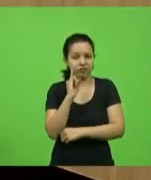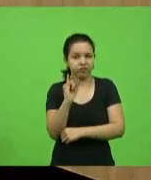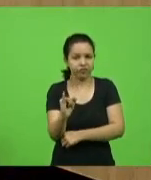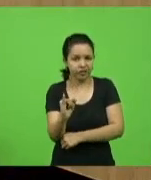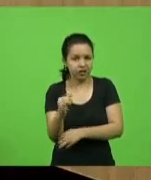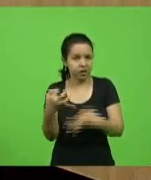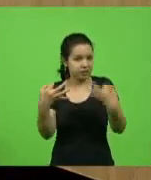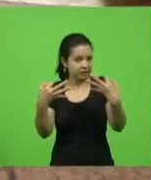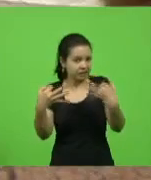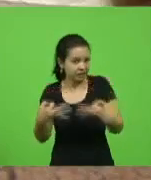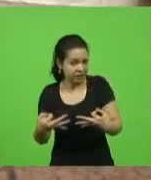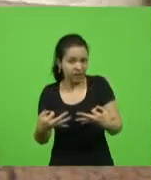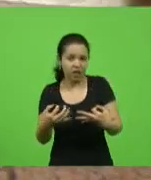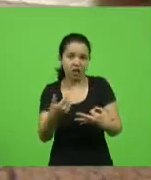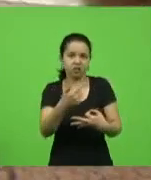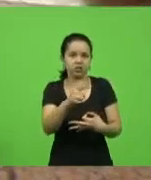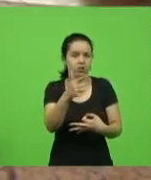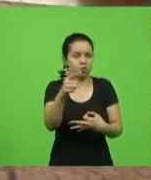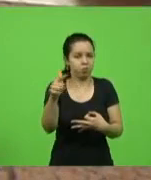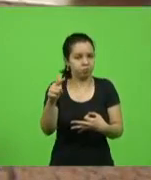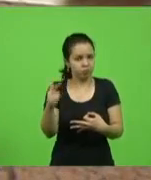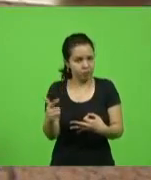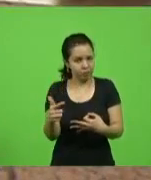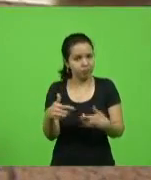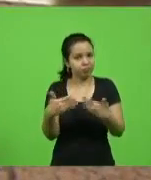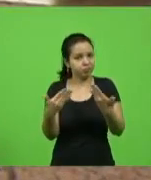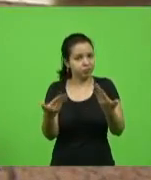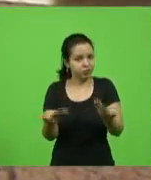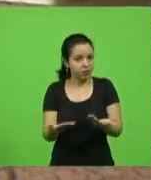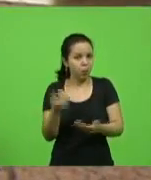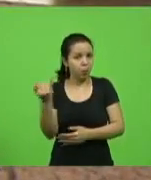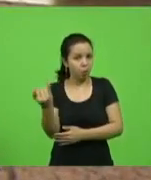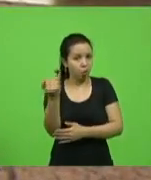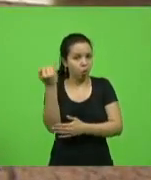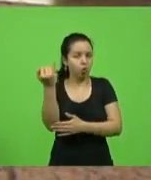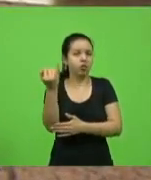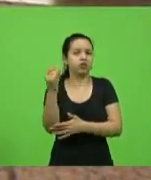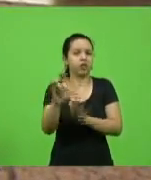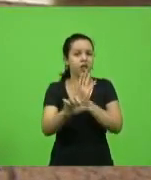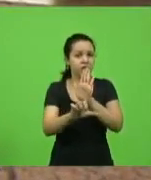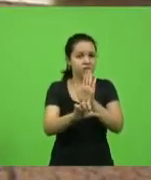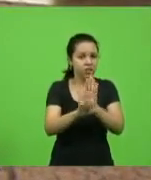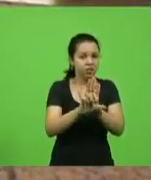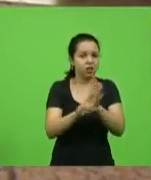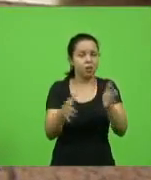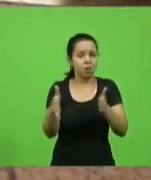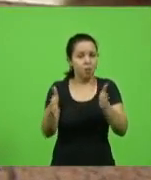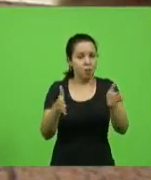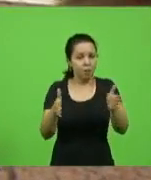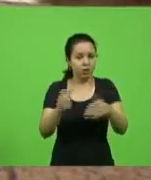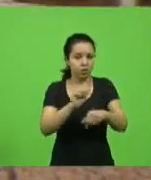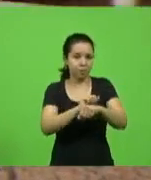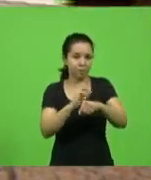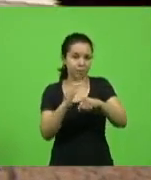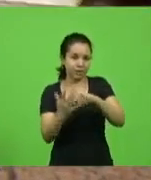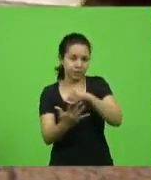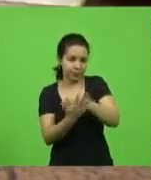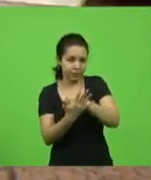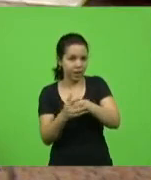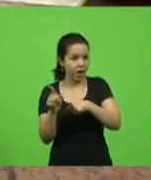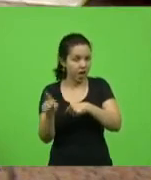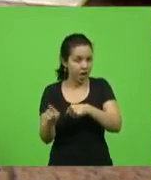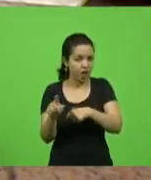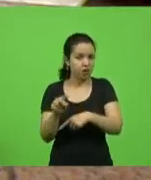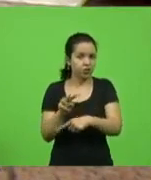catarinense, às empresas catarinenses. Por isso a importância dessa lei, para que também nesse momento de pandemia não saiam os fiscais, durante aqueles